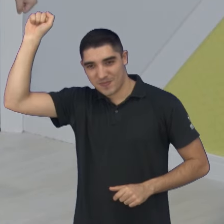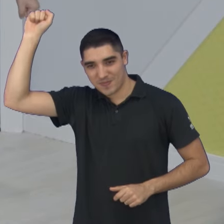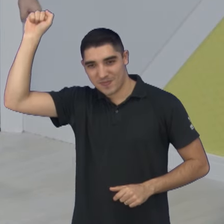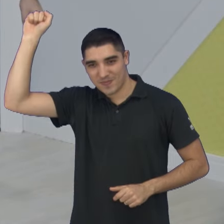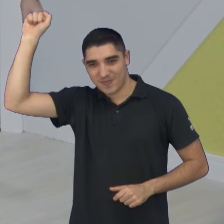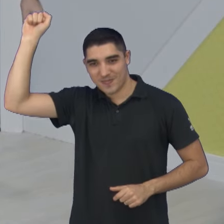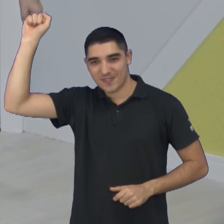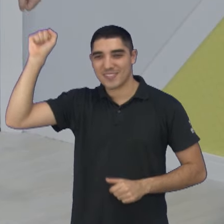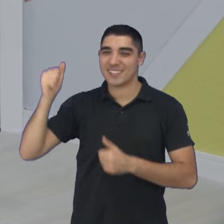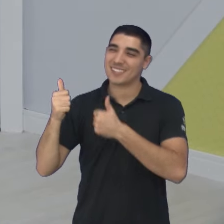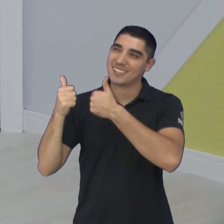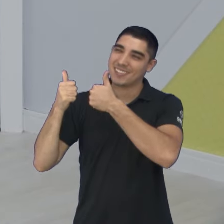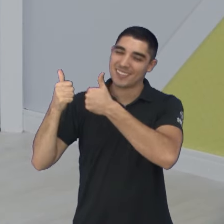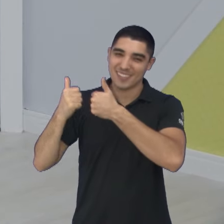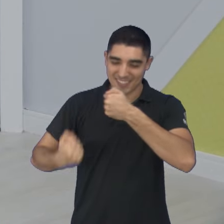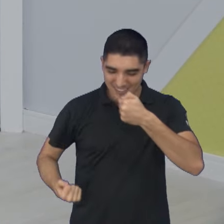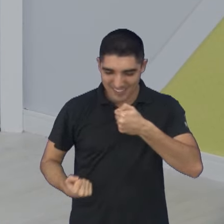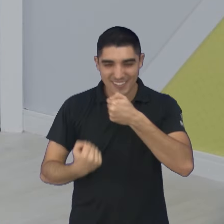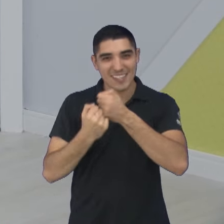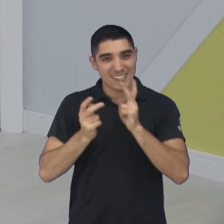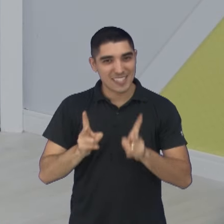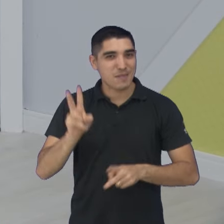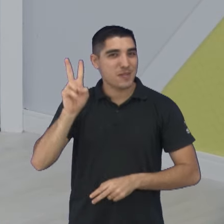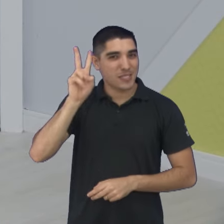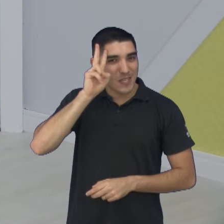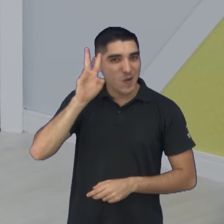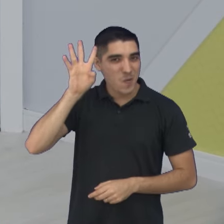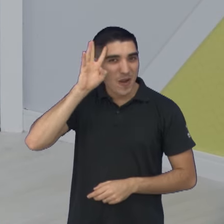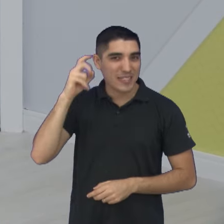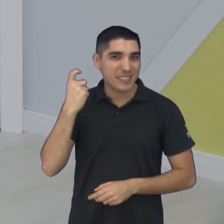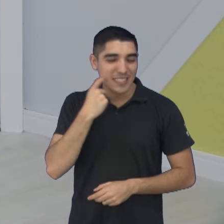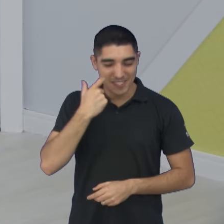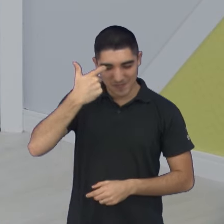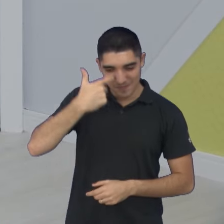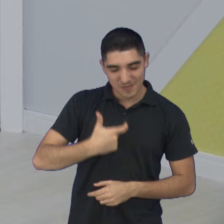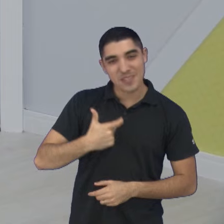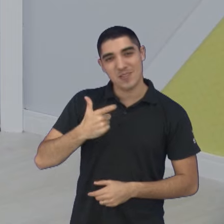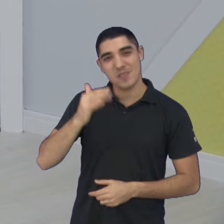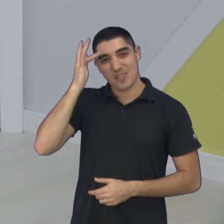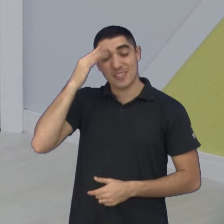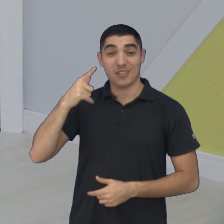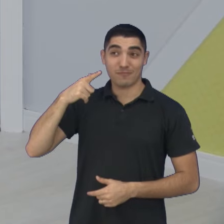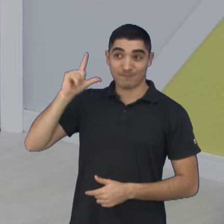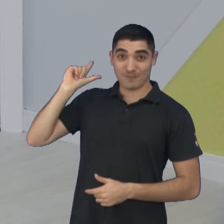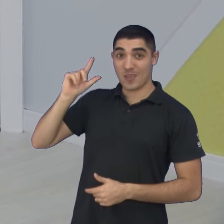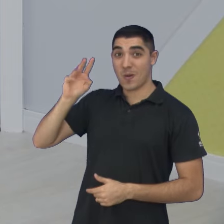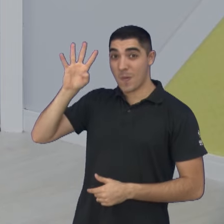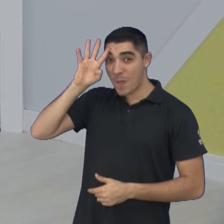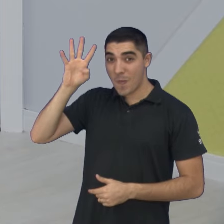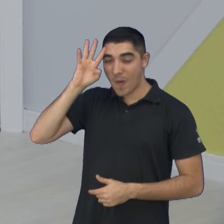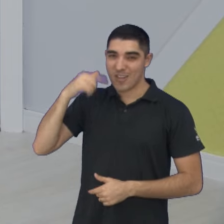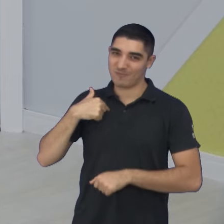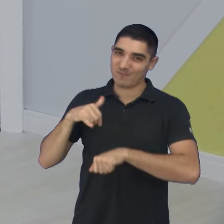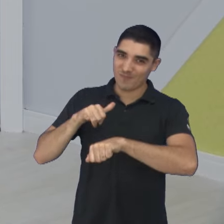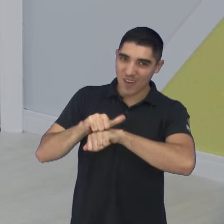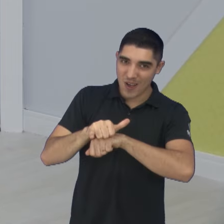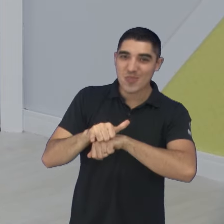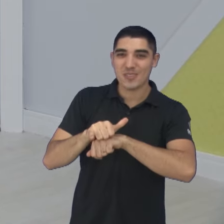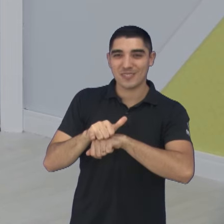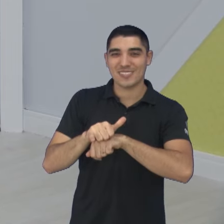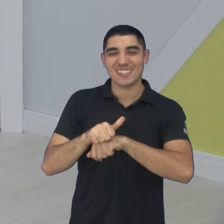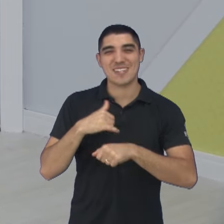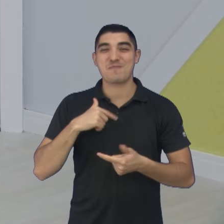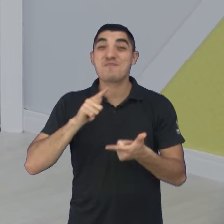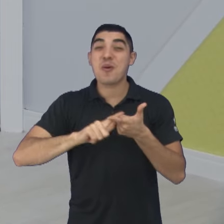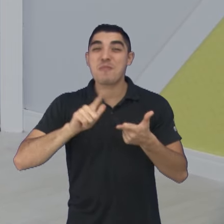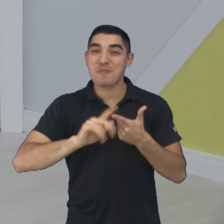Luizão, aquele nosso toquinho sempre, toda segunda, quarta e sexta. Luizão desfocou a equipe na última quarta-feira, teve piriri, mas